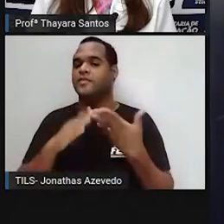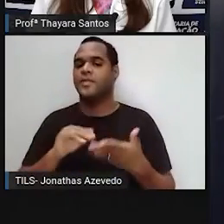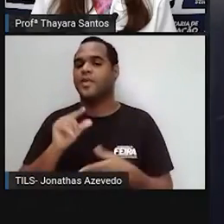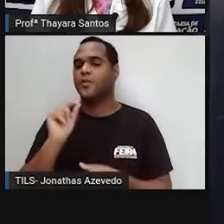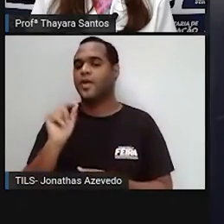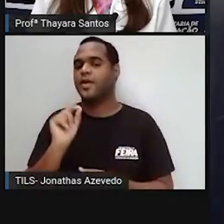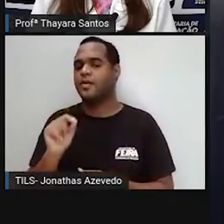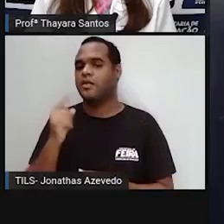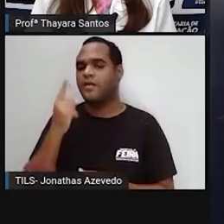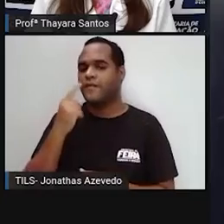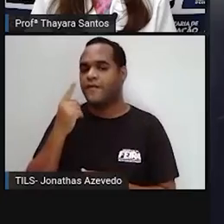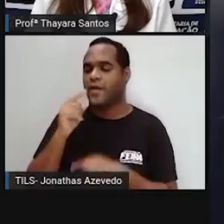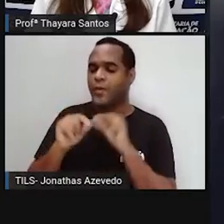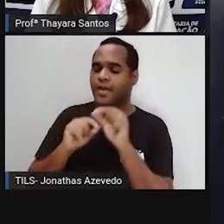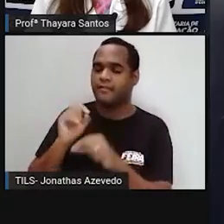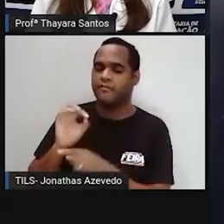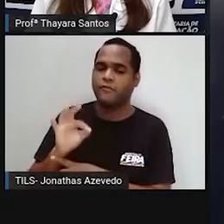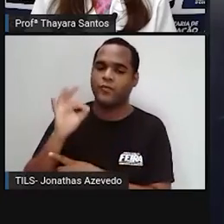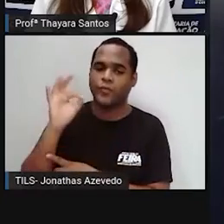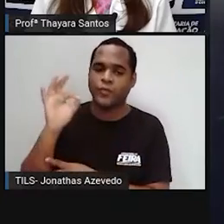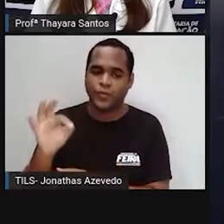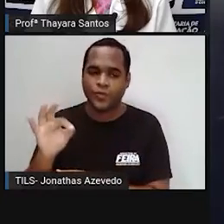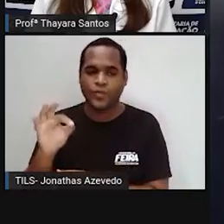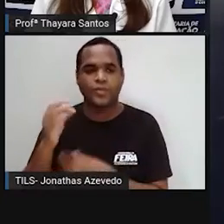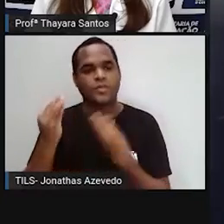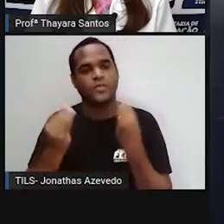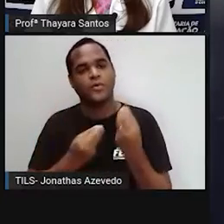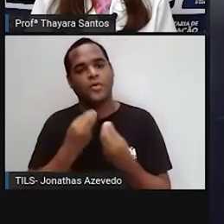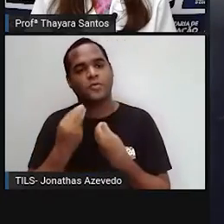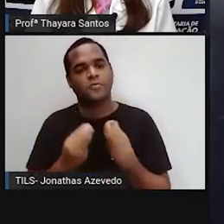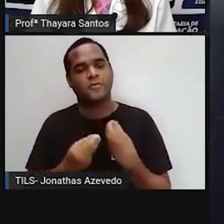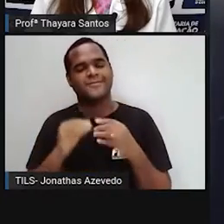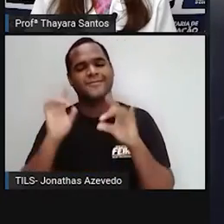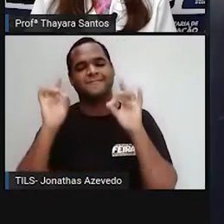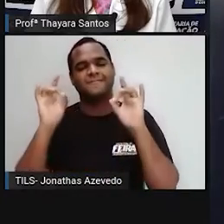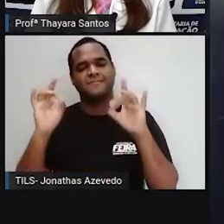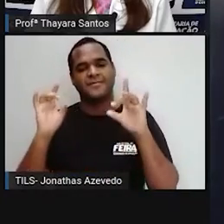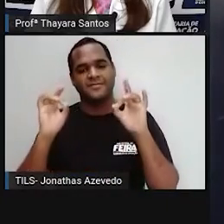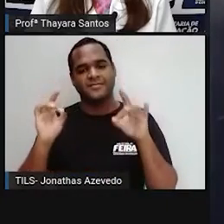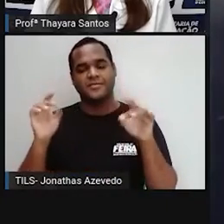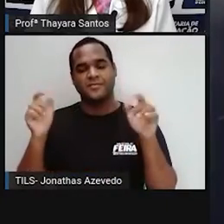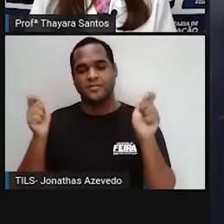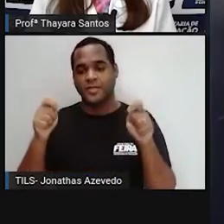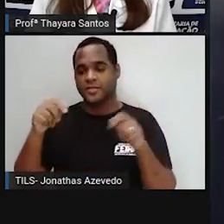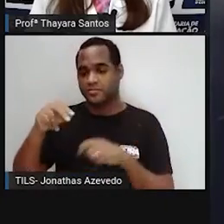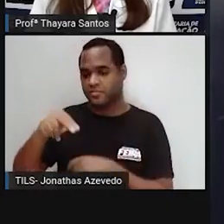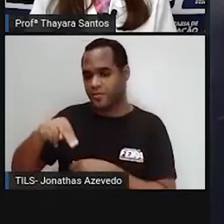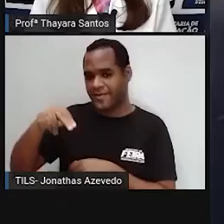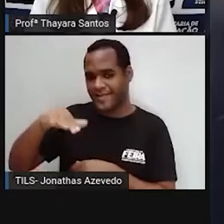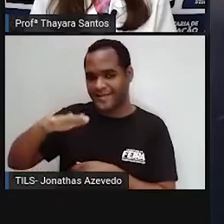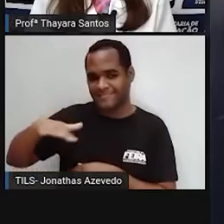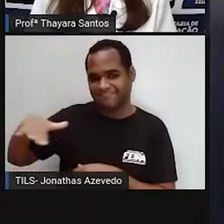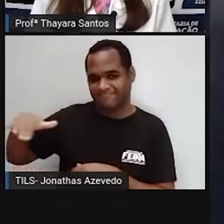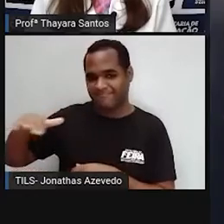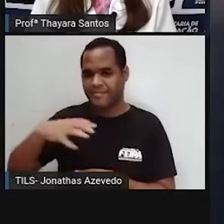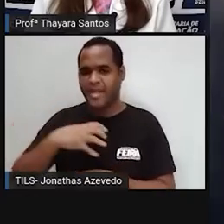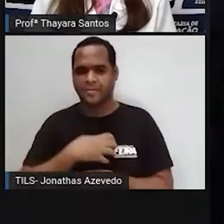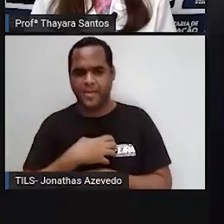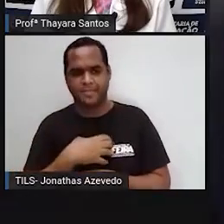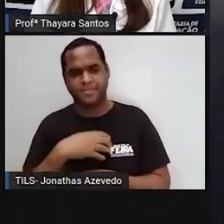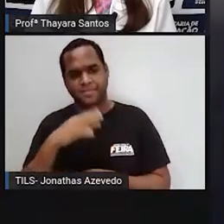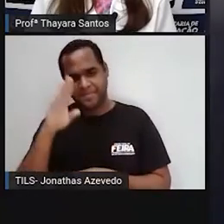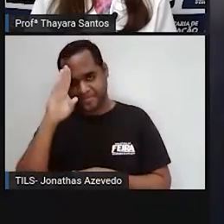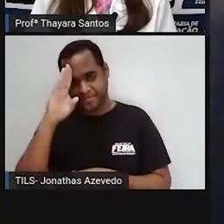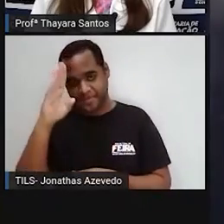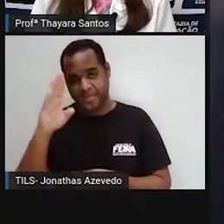perspectivas para o futuro, né? Em especial, a região Nordeste aqui e a Bahia, principalmente.